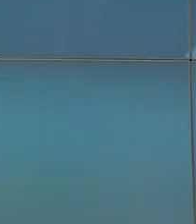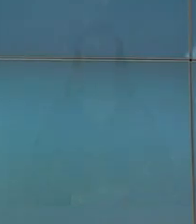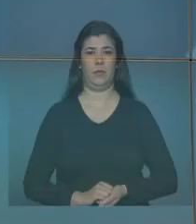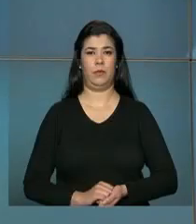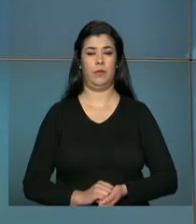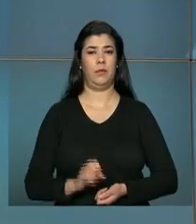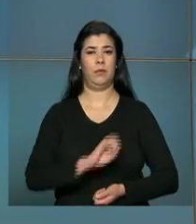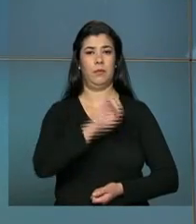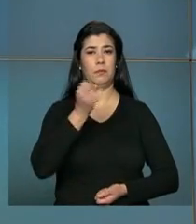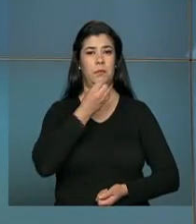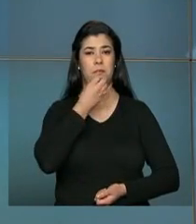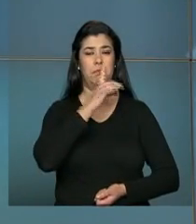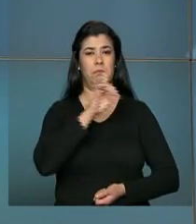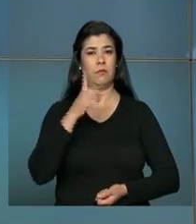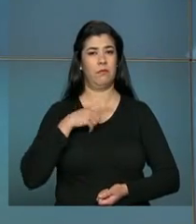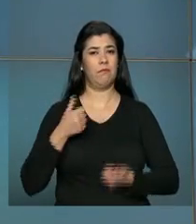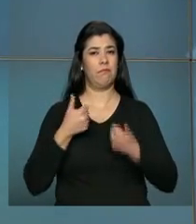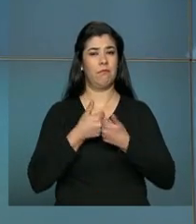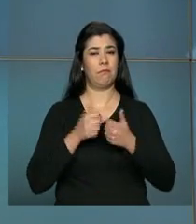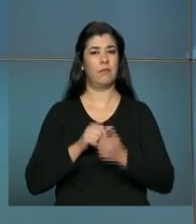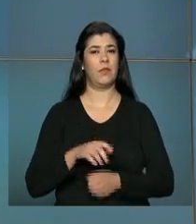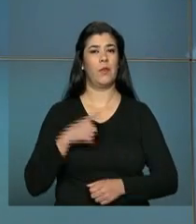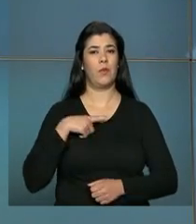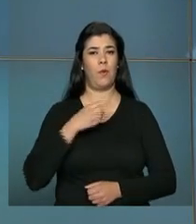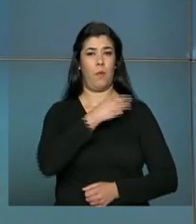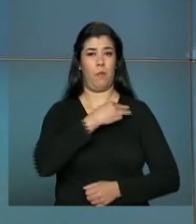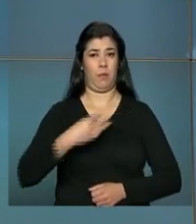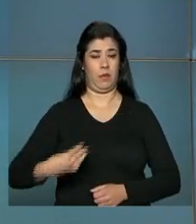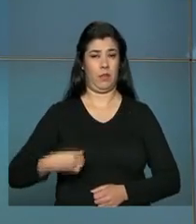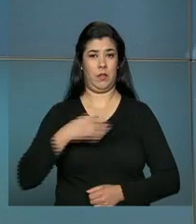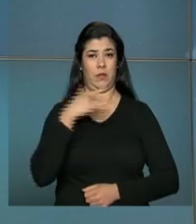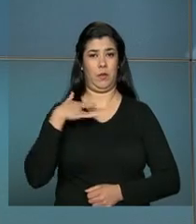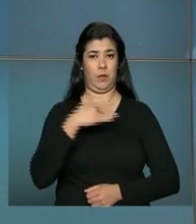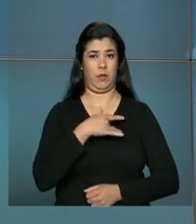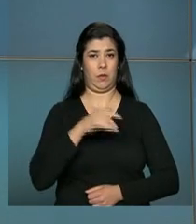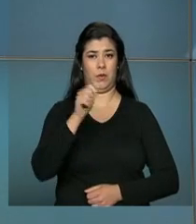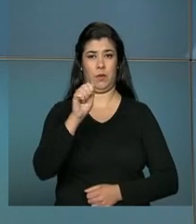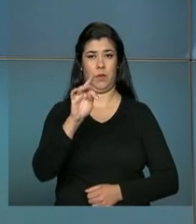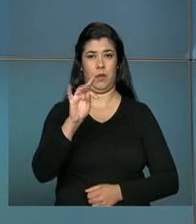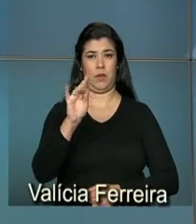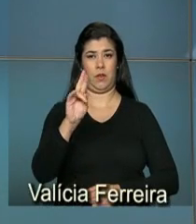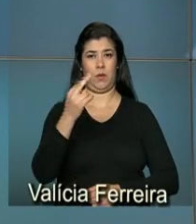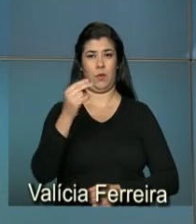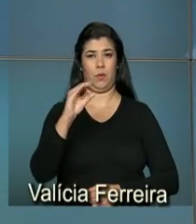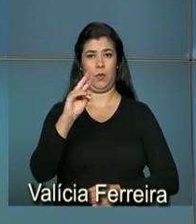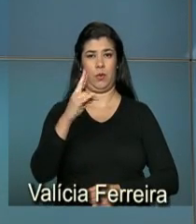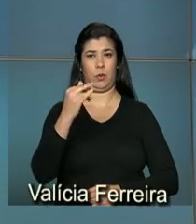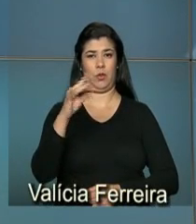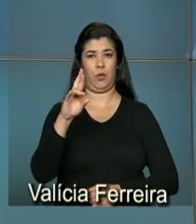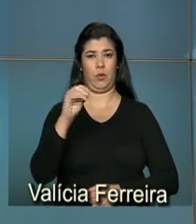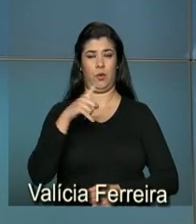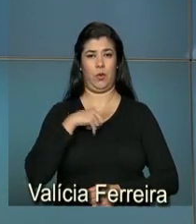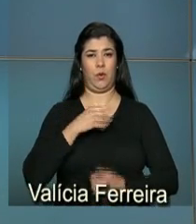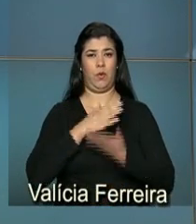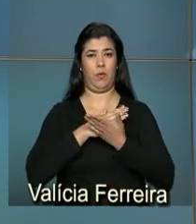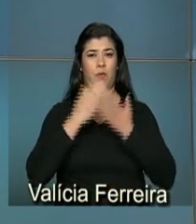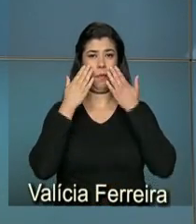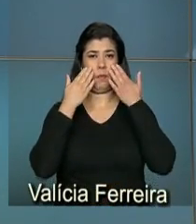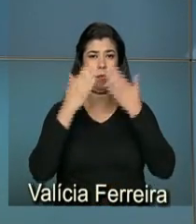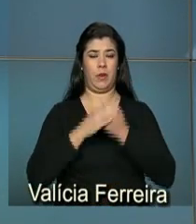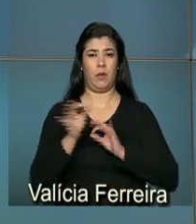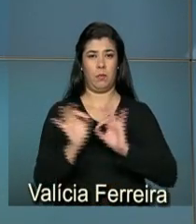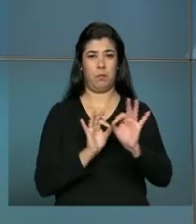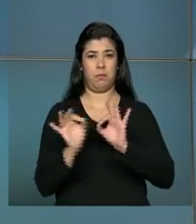Olá, bom dia. Daqui a pouco o Ministro da Saúde, Arthur Quioro, apresenta os resultados da segunda etapa do Plano Nacional de